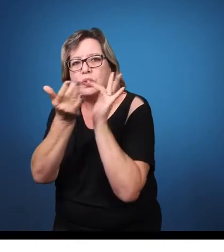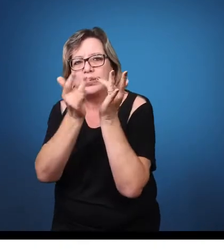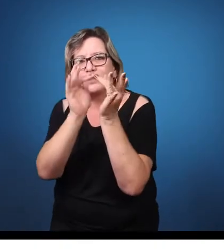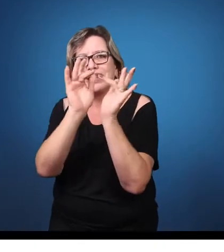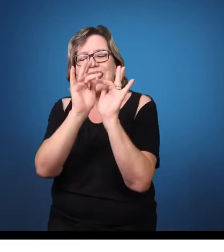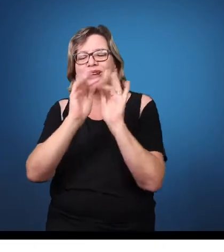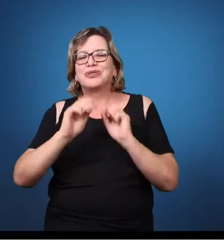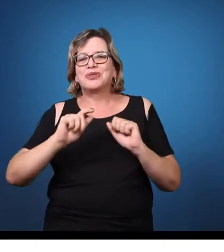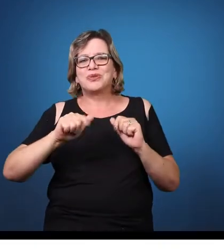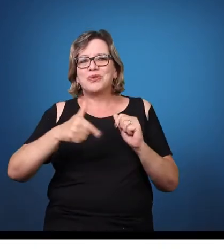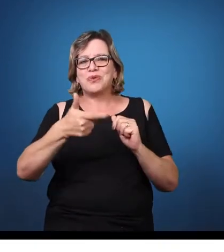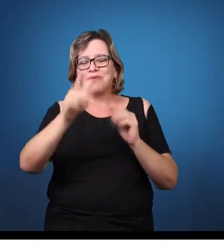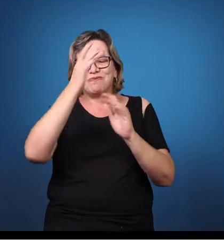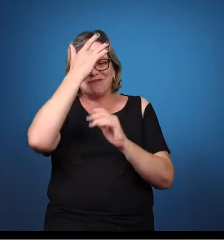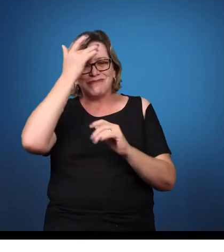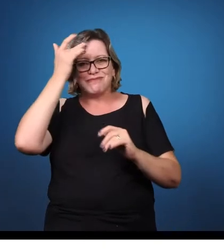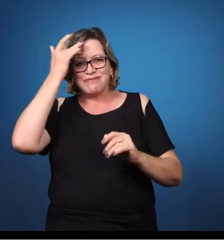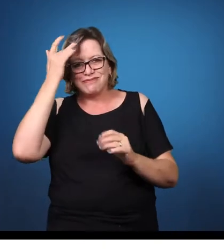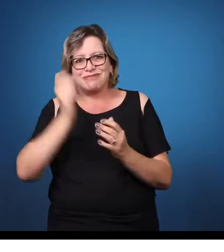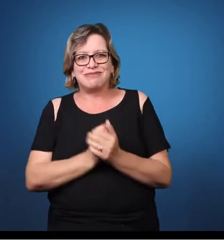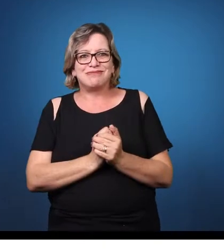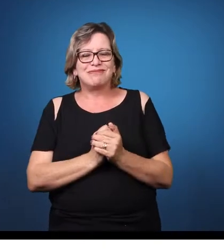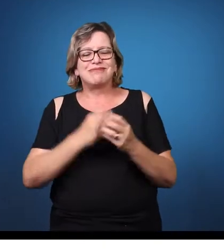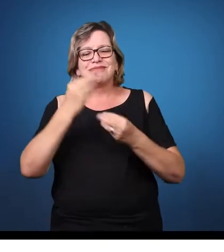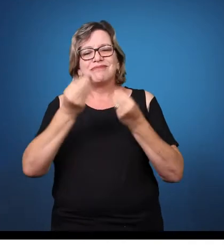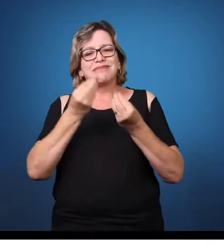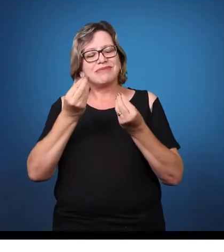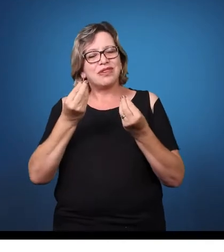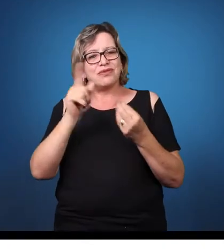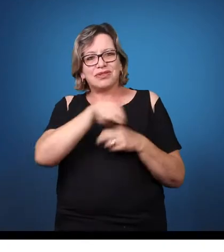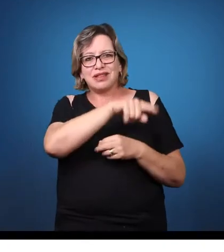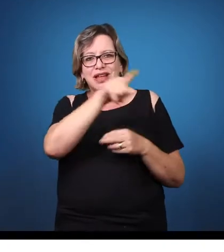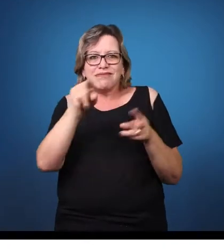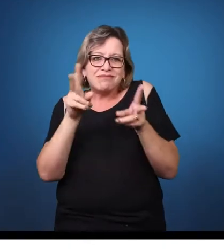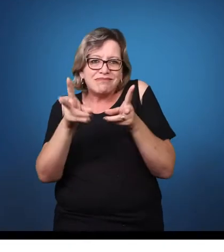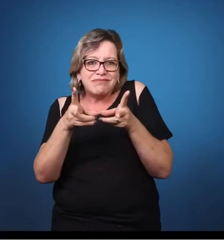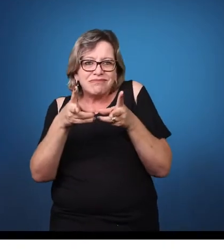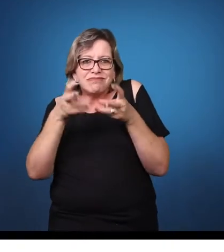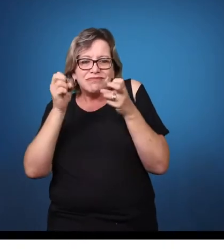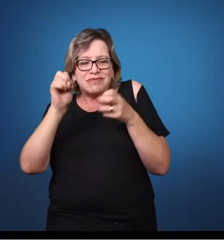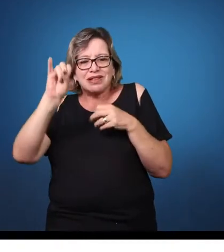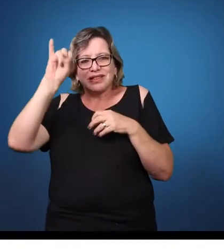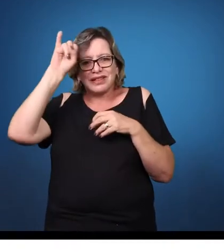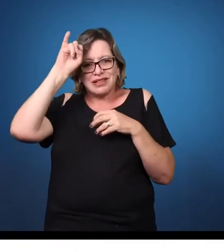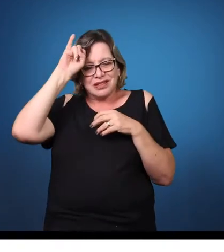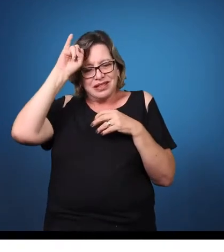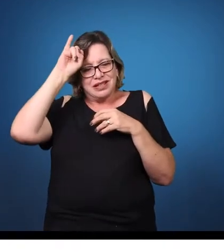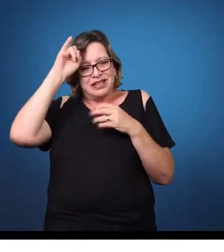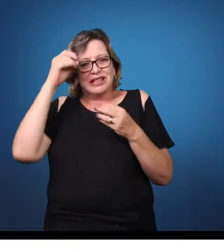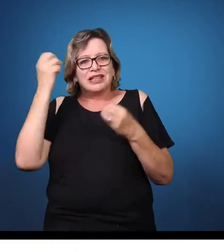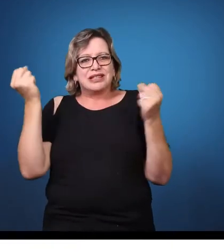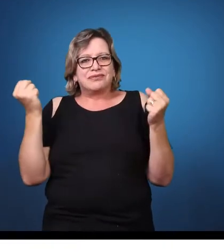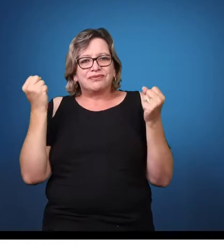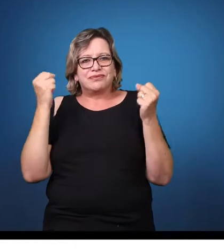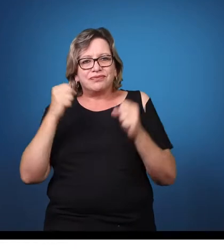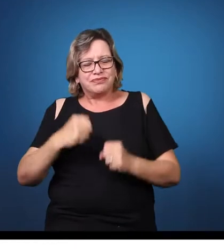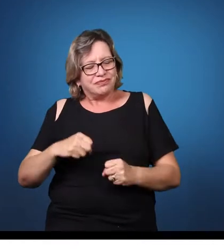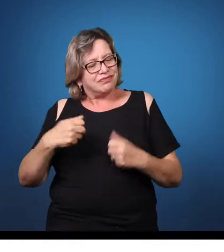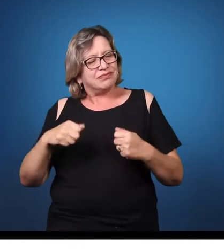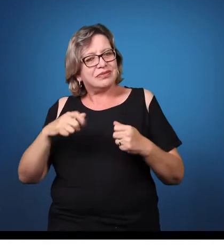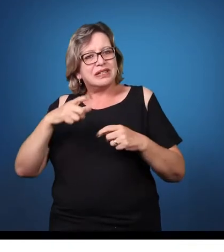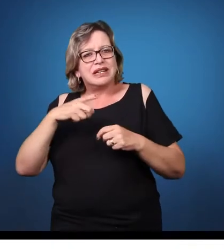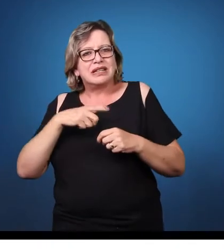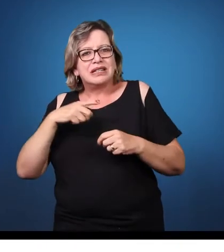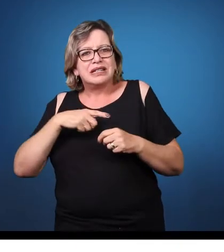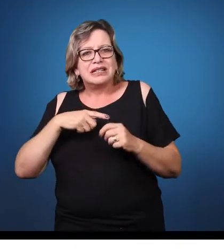intelectual, você tem uma ali que a pessoa, ela é capaz de aprender, sim. Mas você precisa, então,